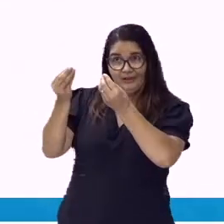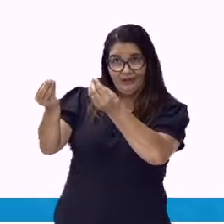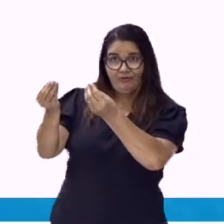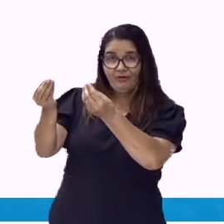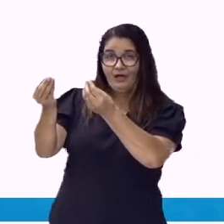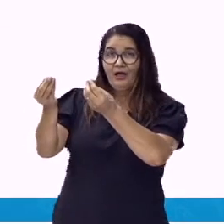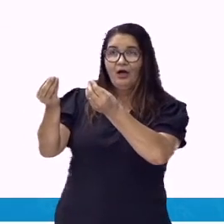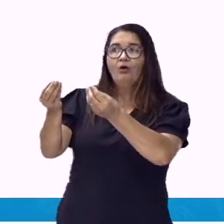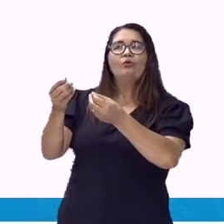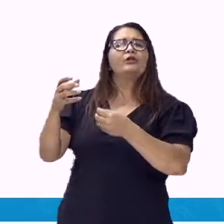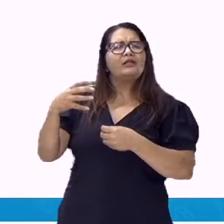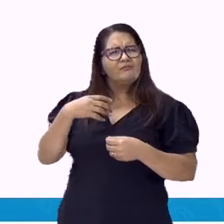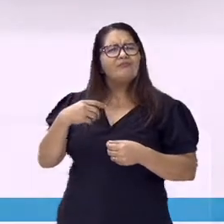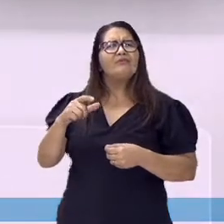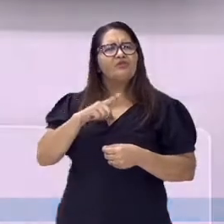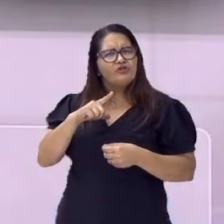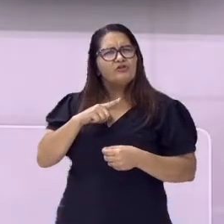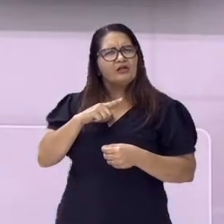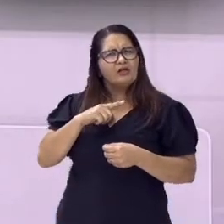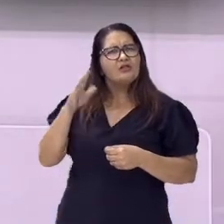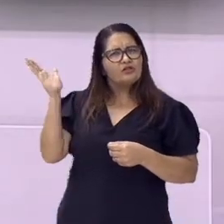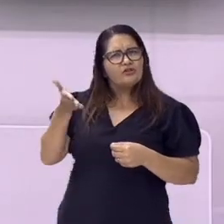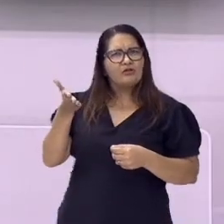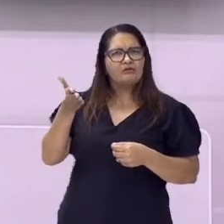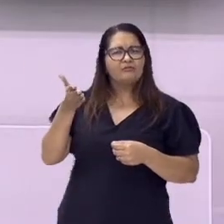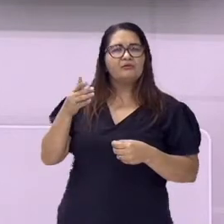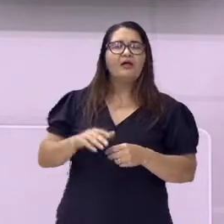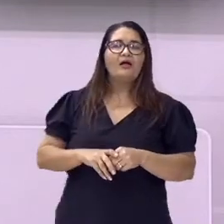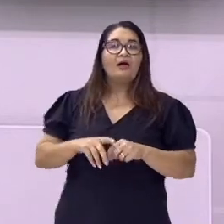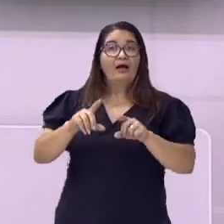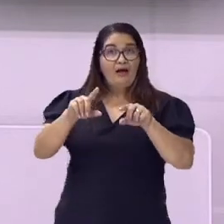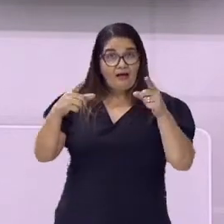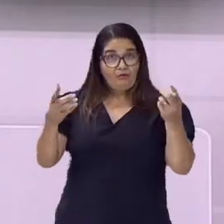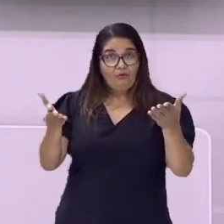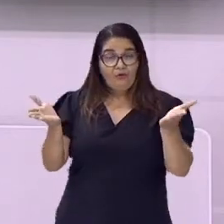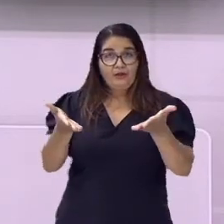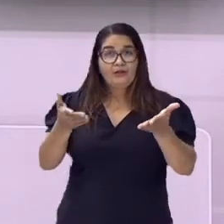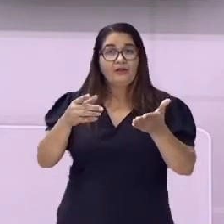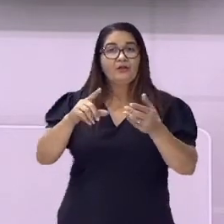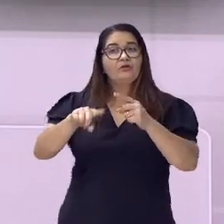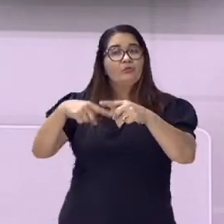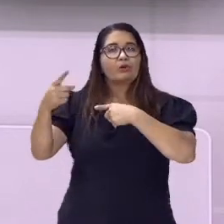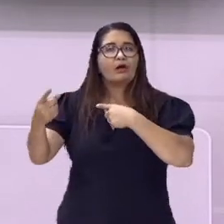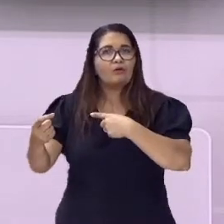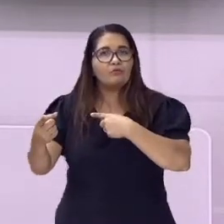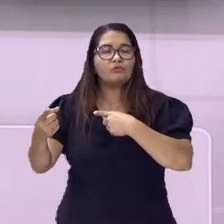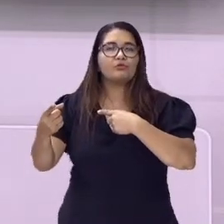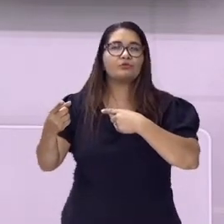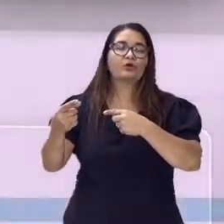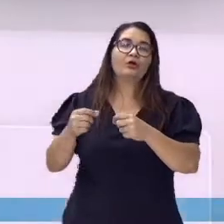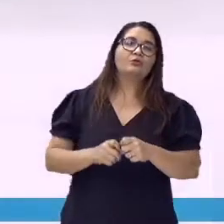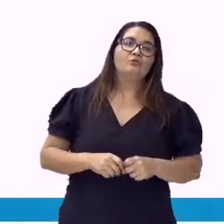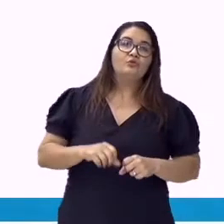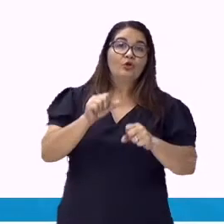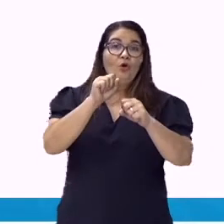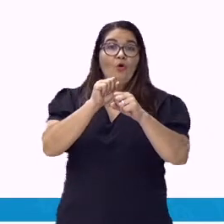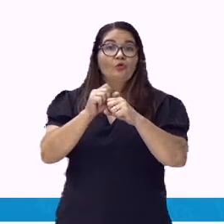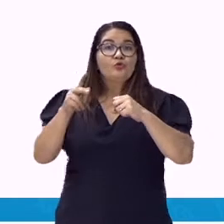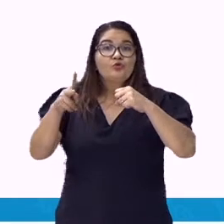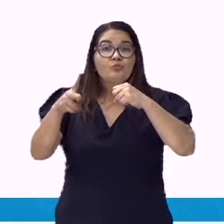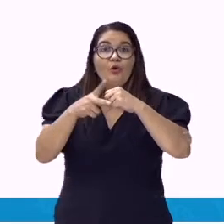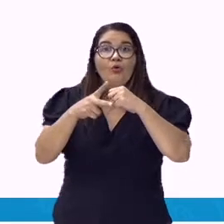Pessoal, vamos agora à definição dos pronomes relativos. Os pronomes relativos são os se